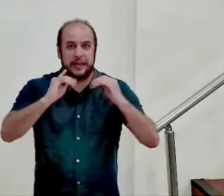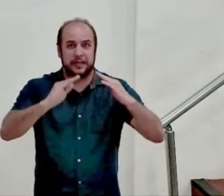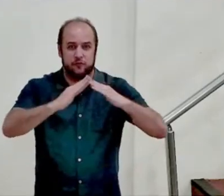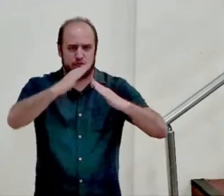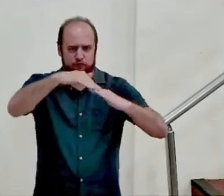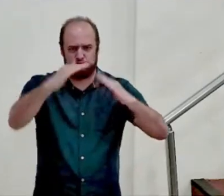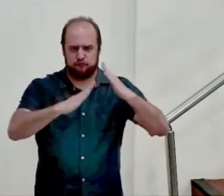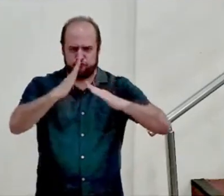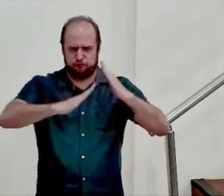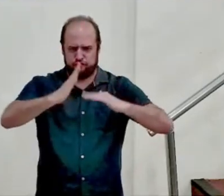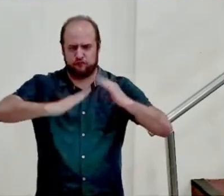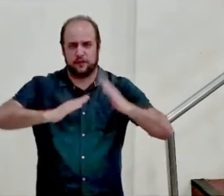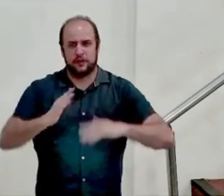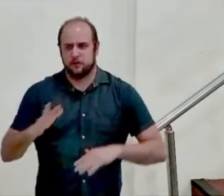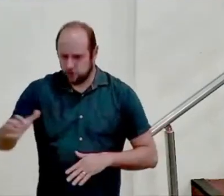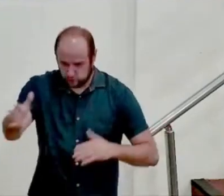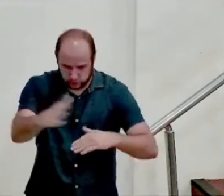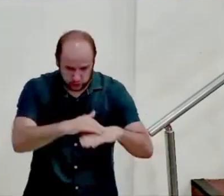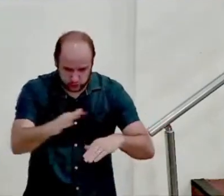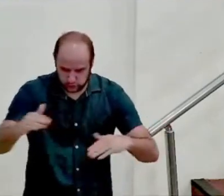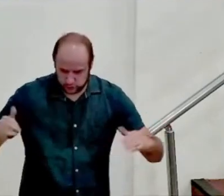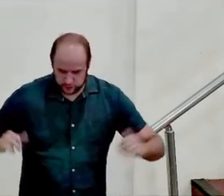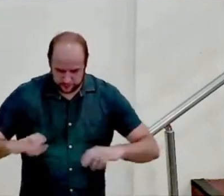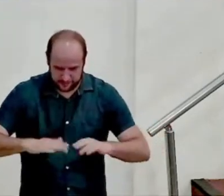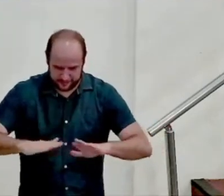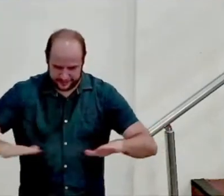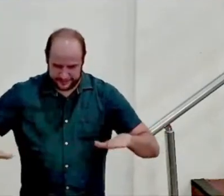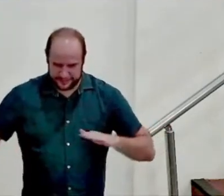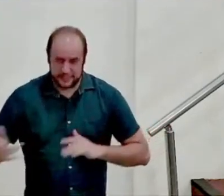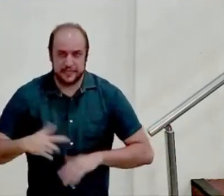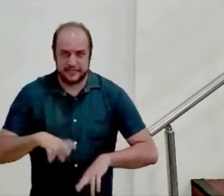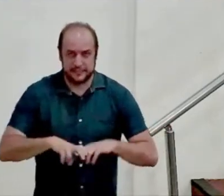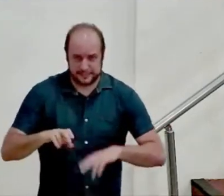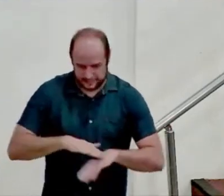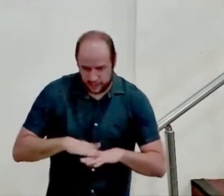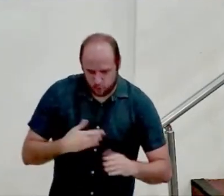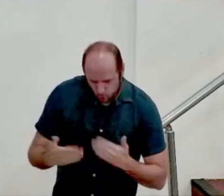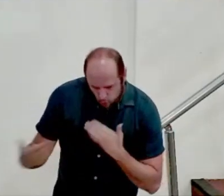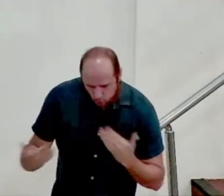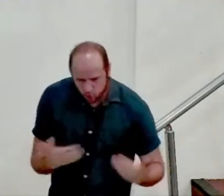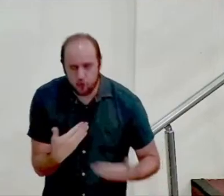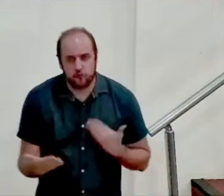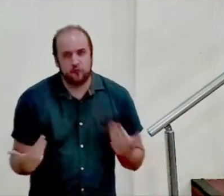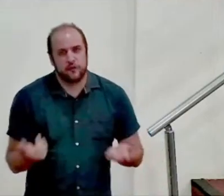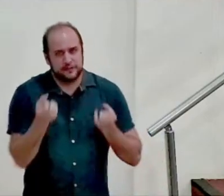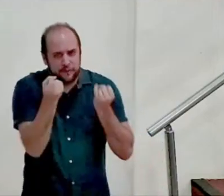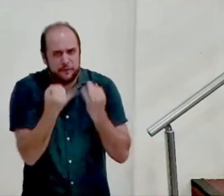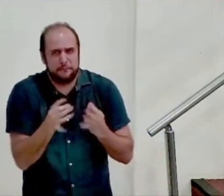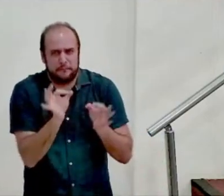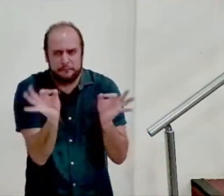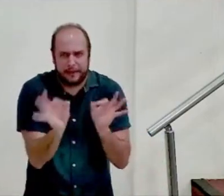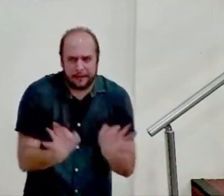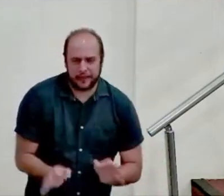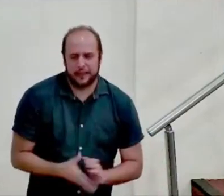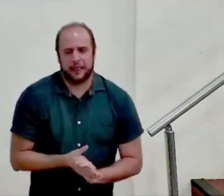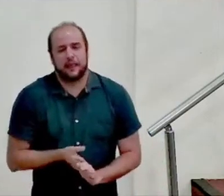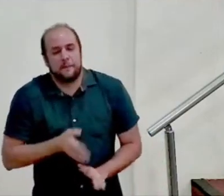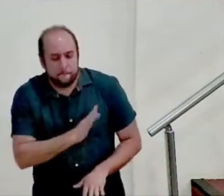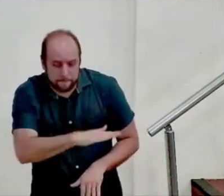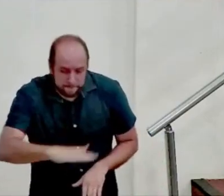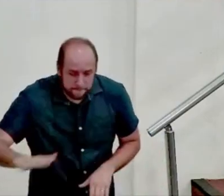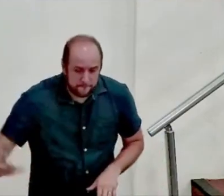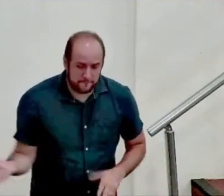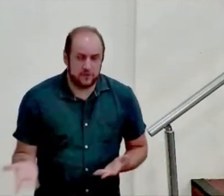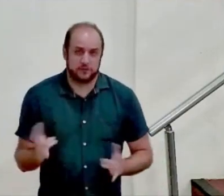todas as crianças, eu chamo as crianças à frente, nós conversamos antes do sermão com elas, para explicar o sermão. E todas as crianças